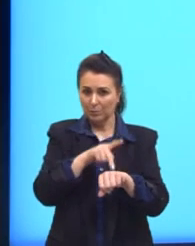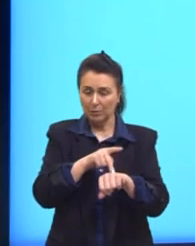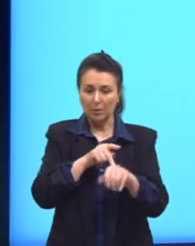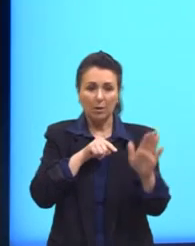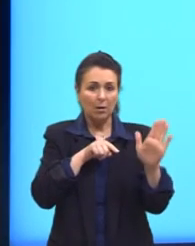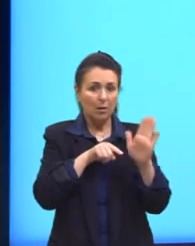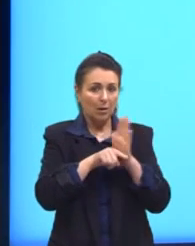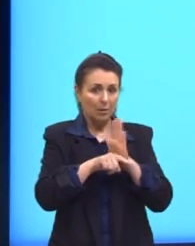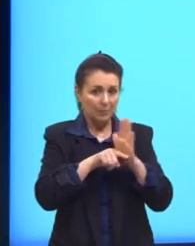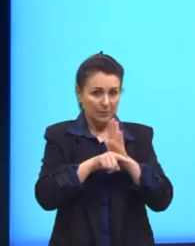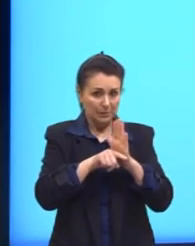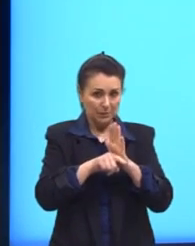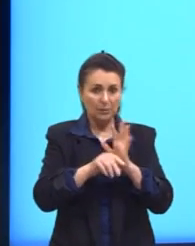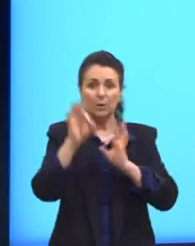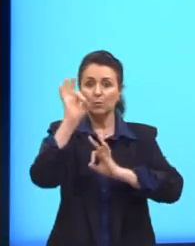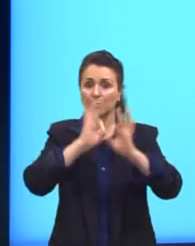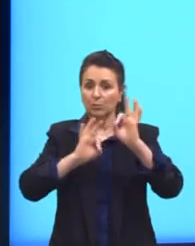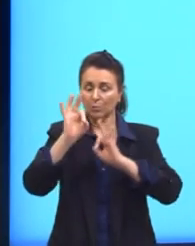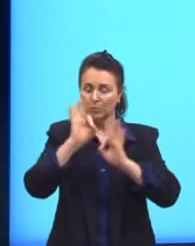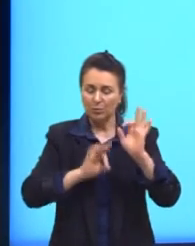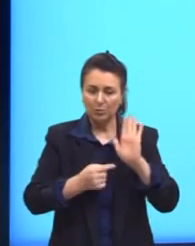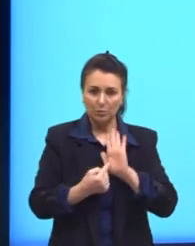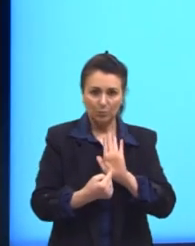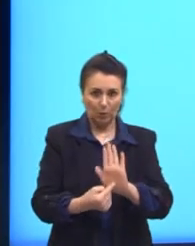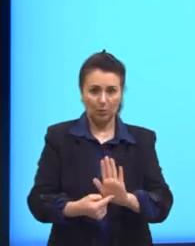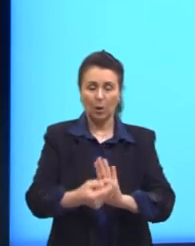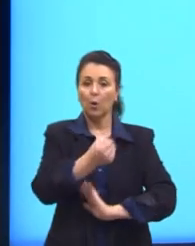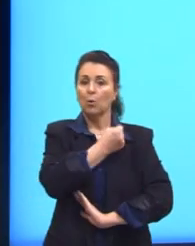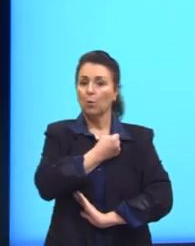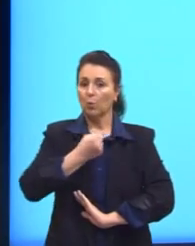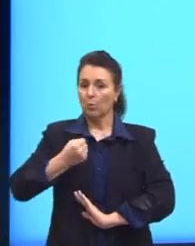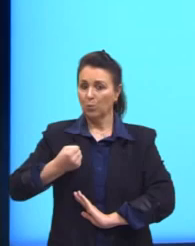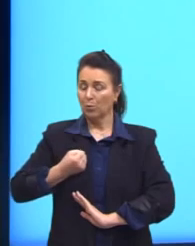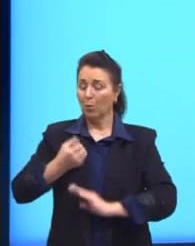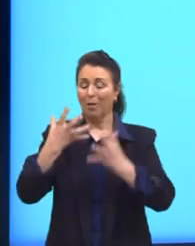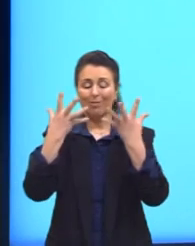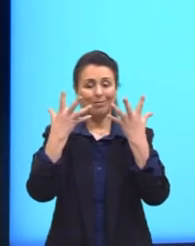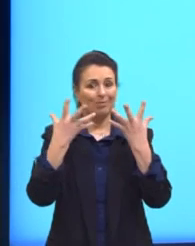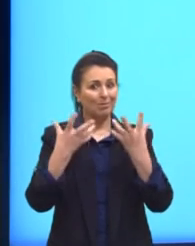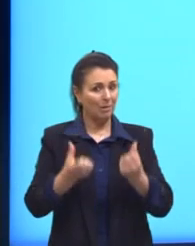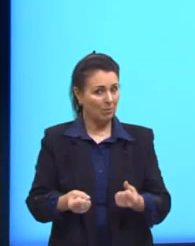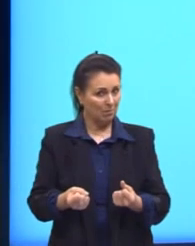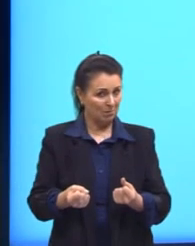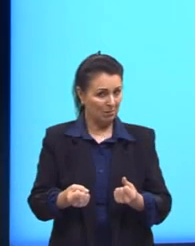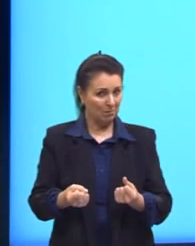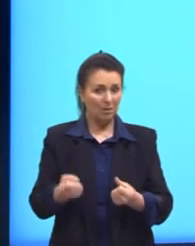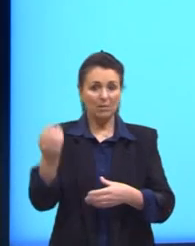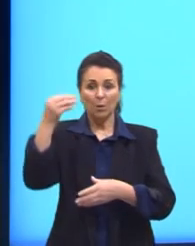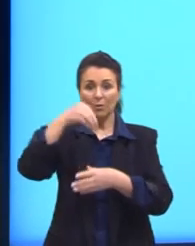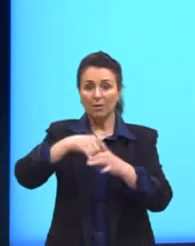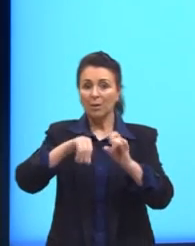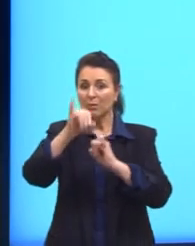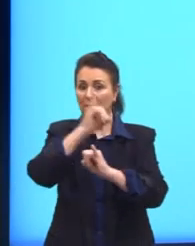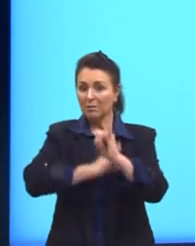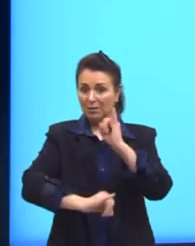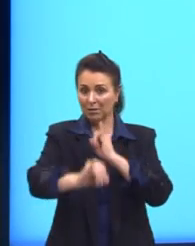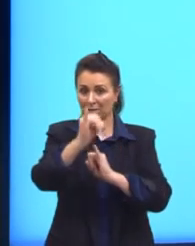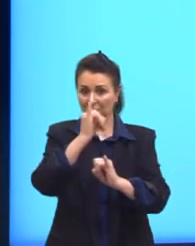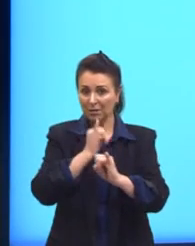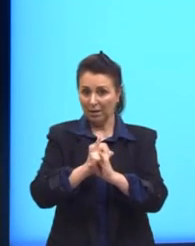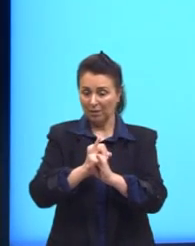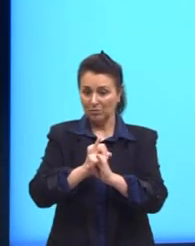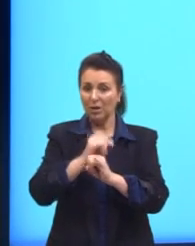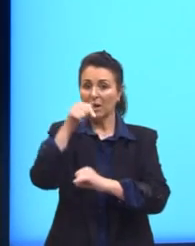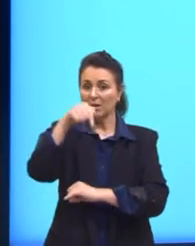Comunica que Muda mostra em números a intolerância do internauta tupiniquim. O internauta